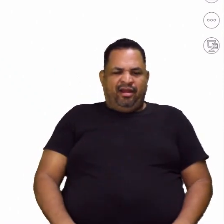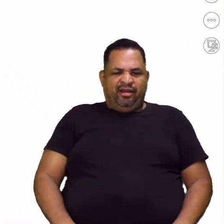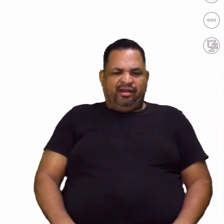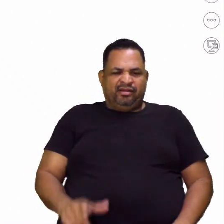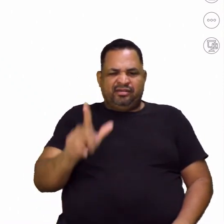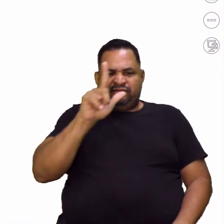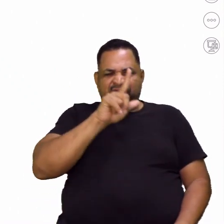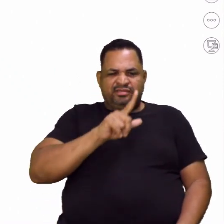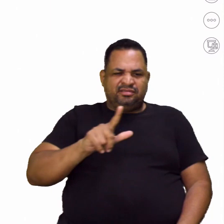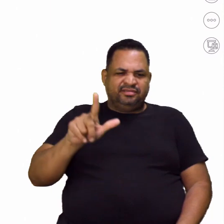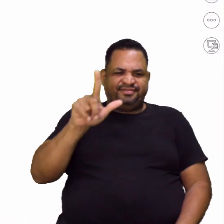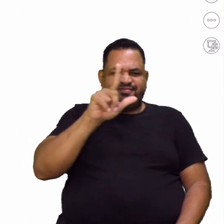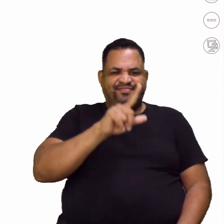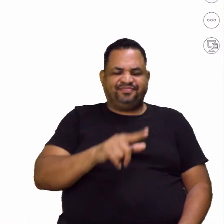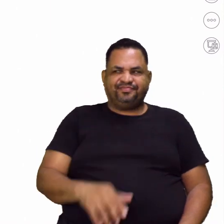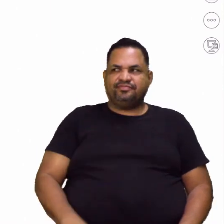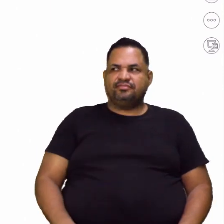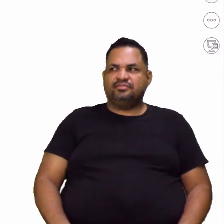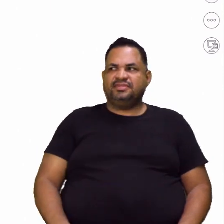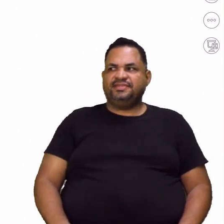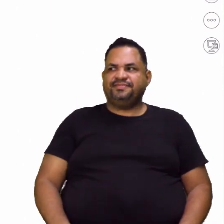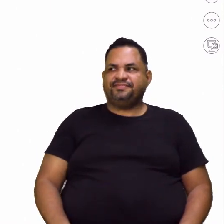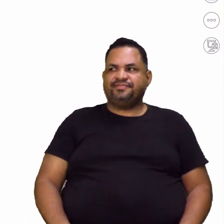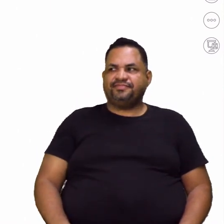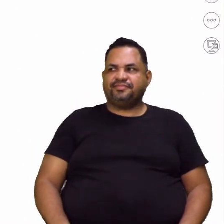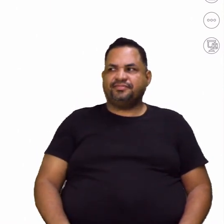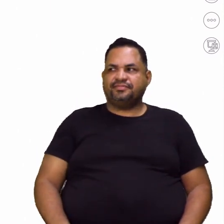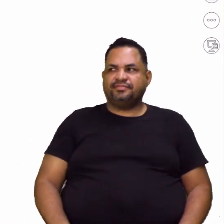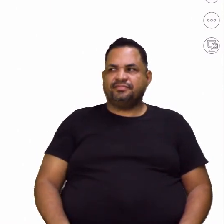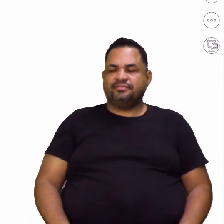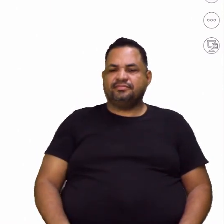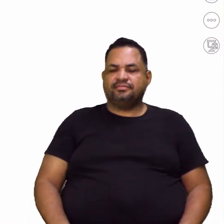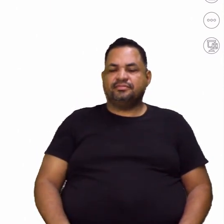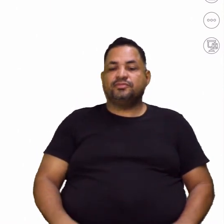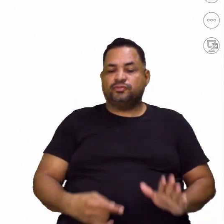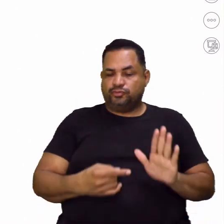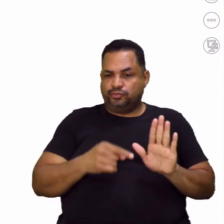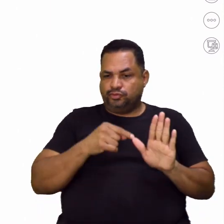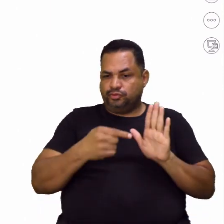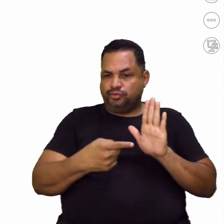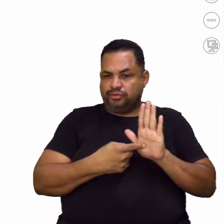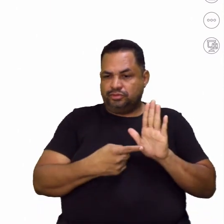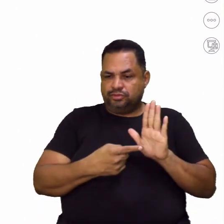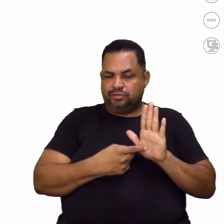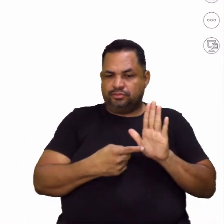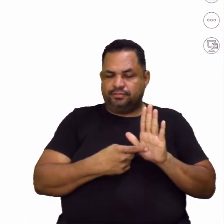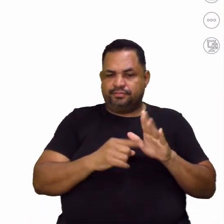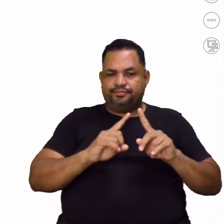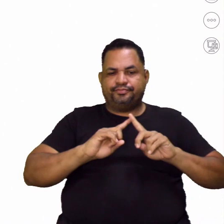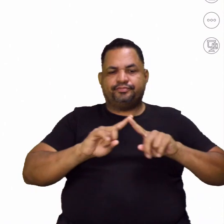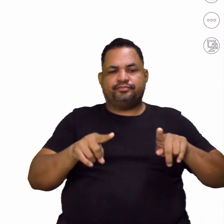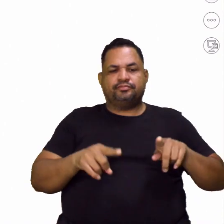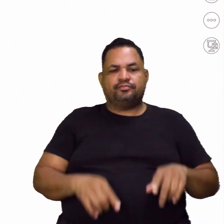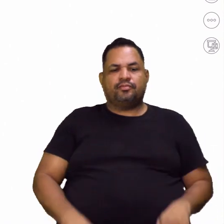Literal. No sentido denotativo. No